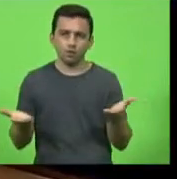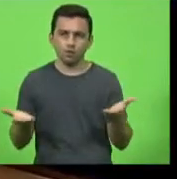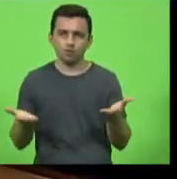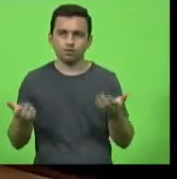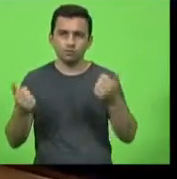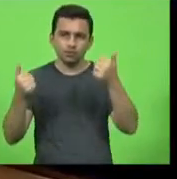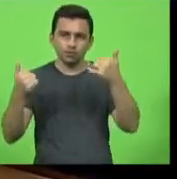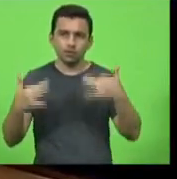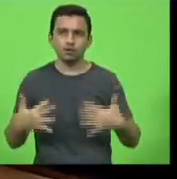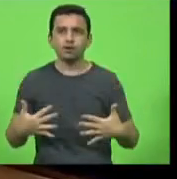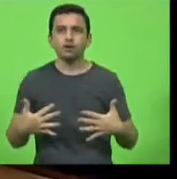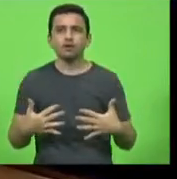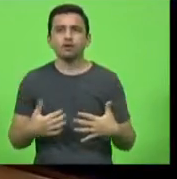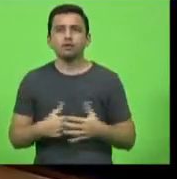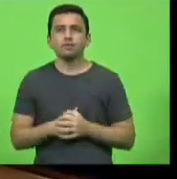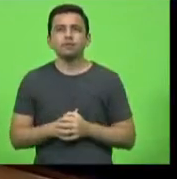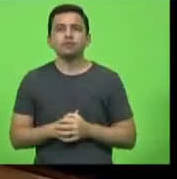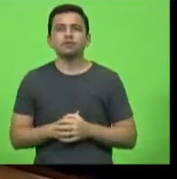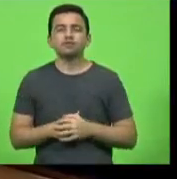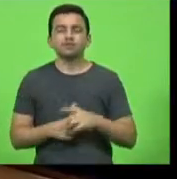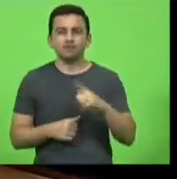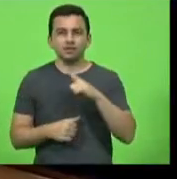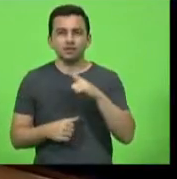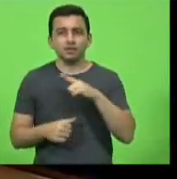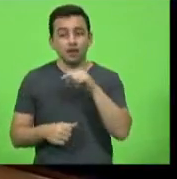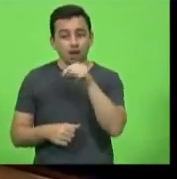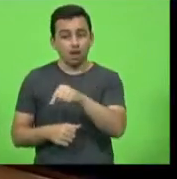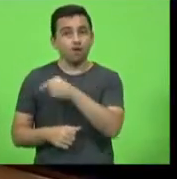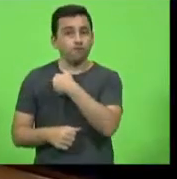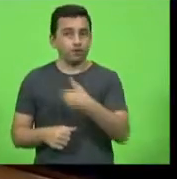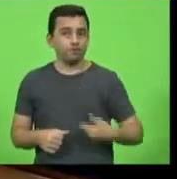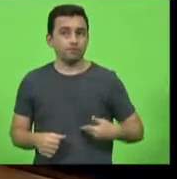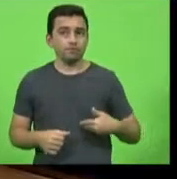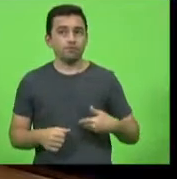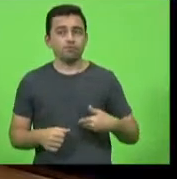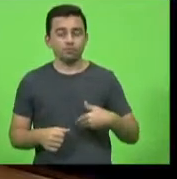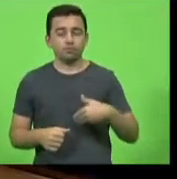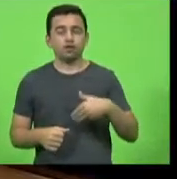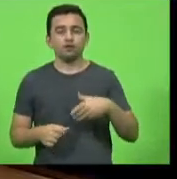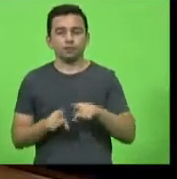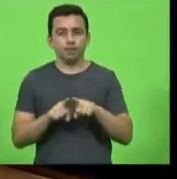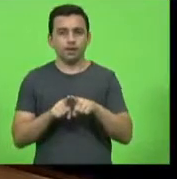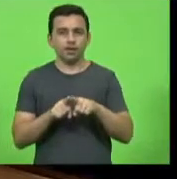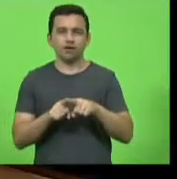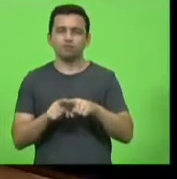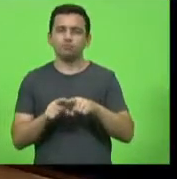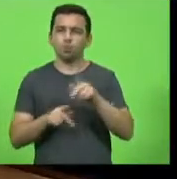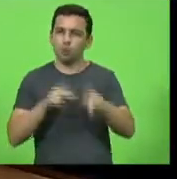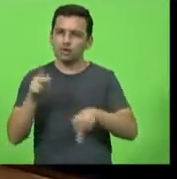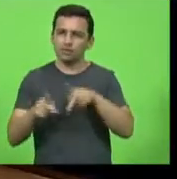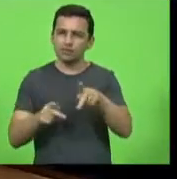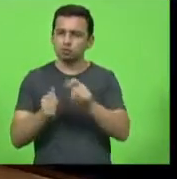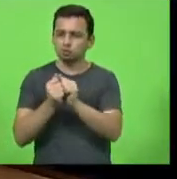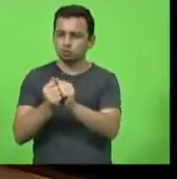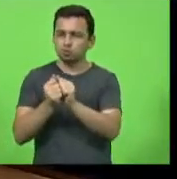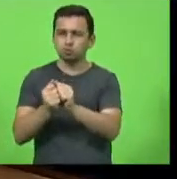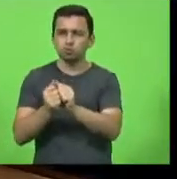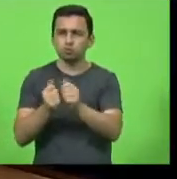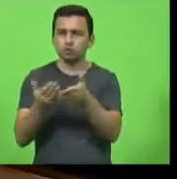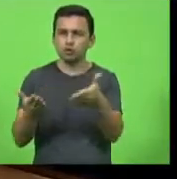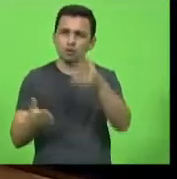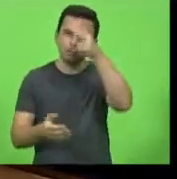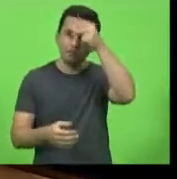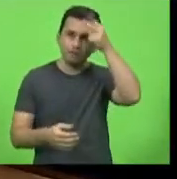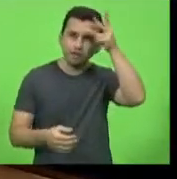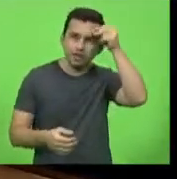deputado somente com a união da população a compreensão também dos prefeitos